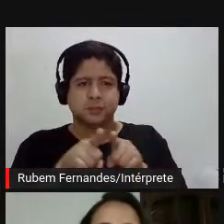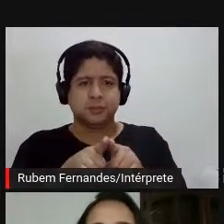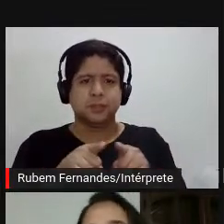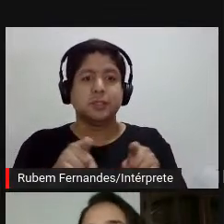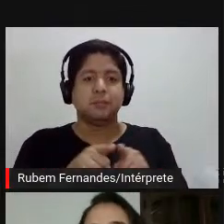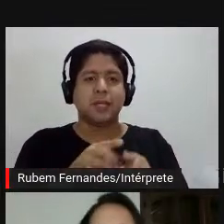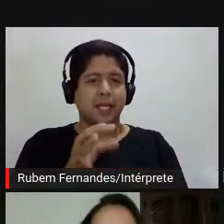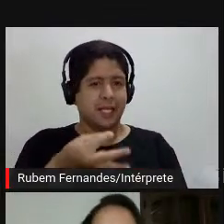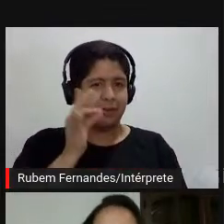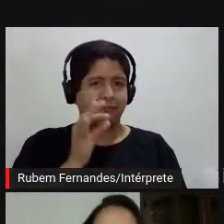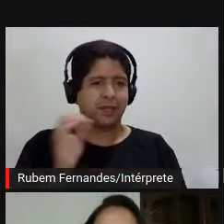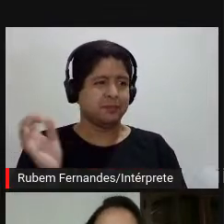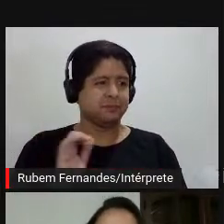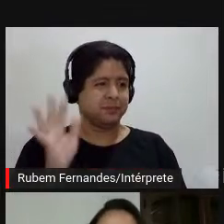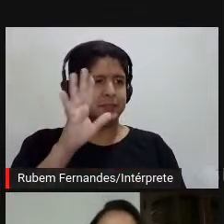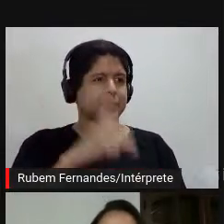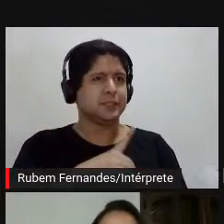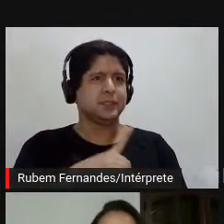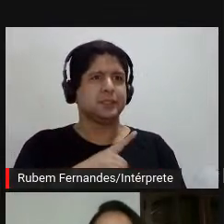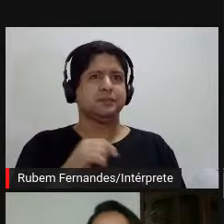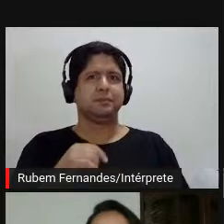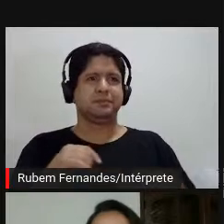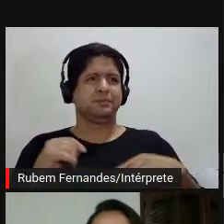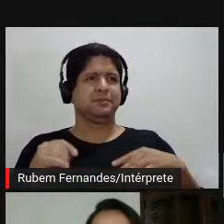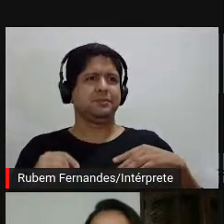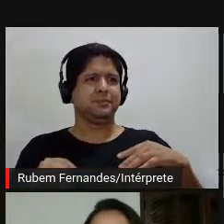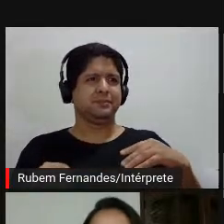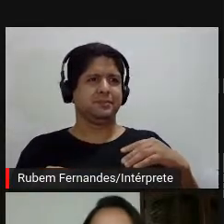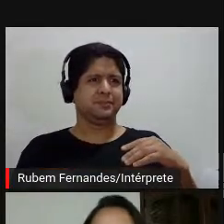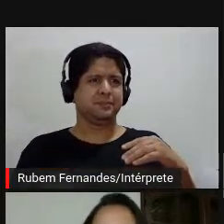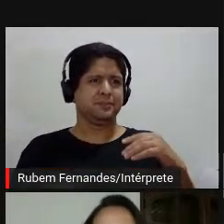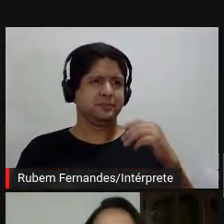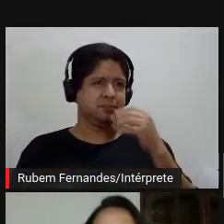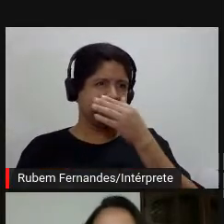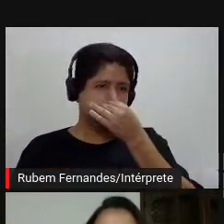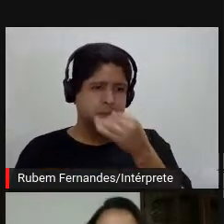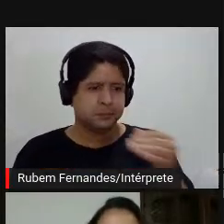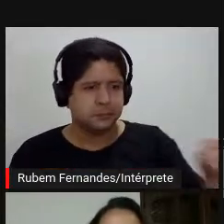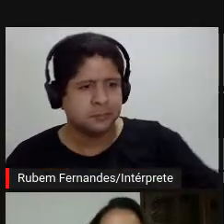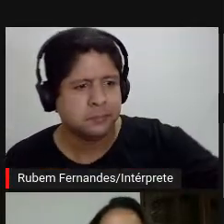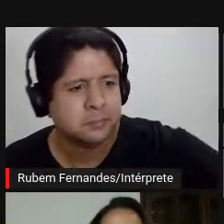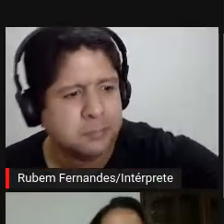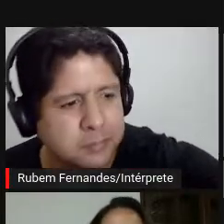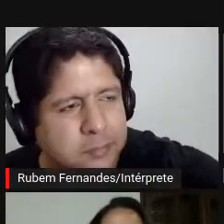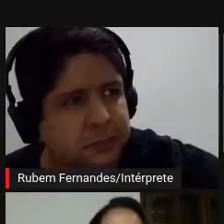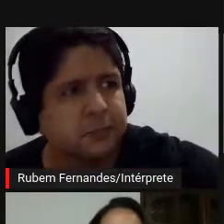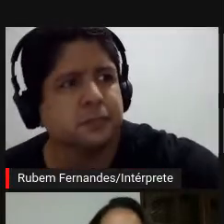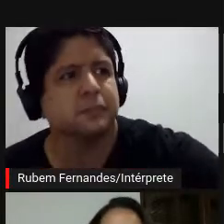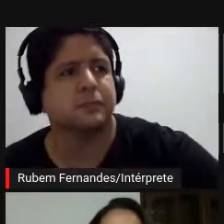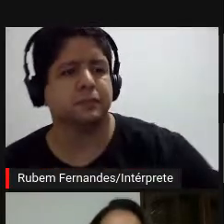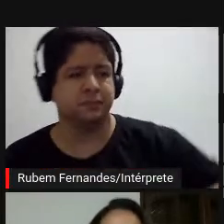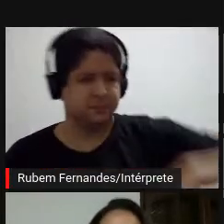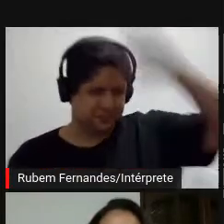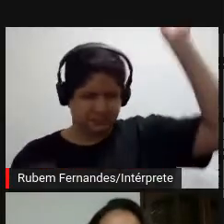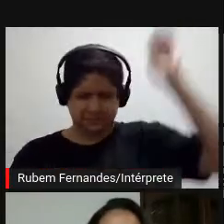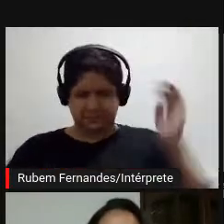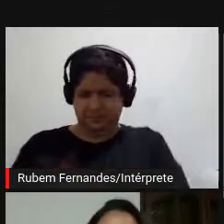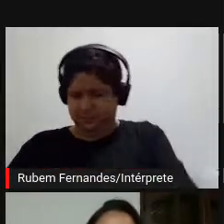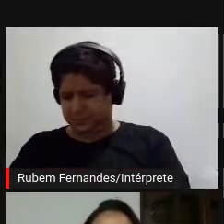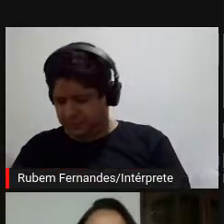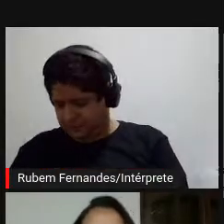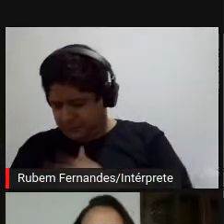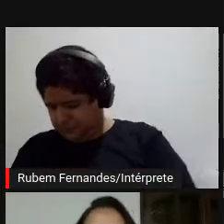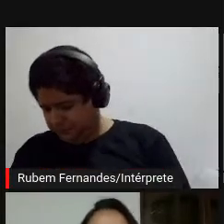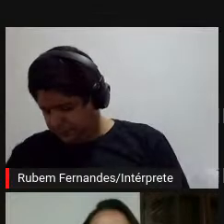cafezinho do museu pode ser também, eu estou aqui já pensando num campo bem ampliado, mas eu acho interessante a